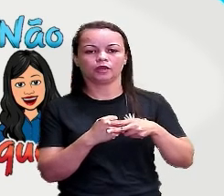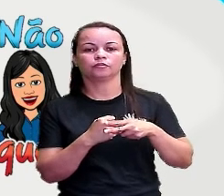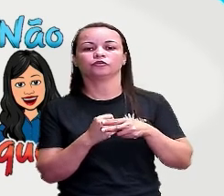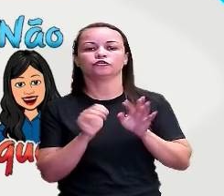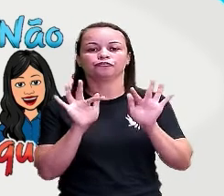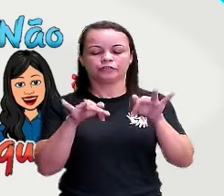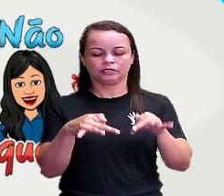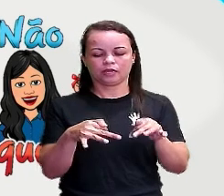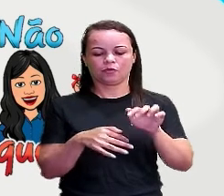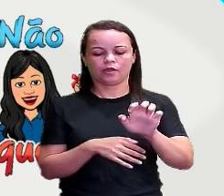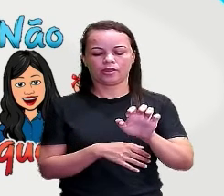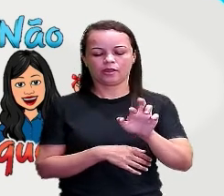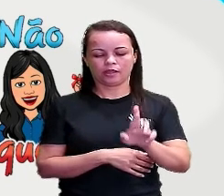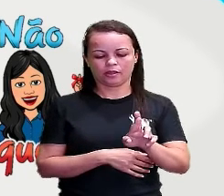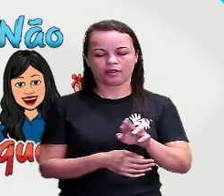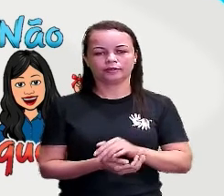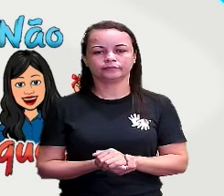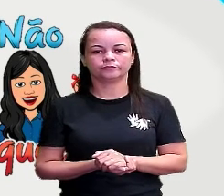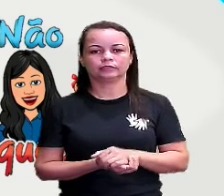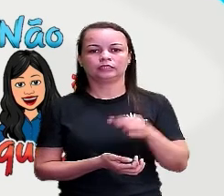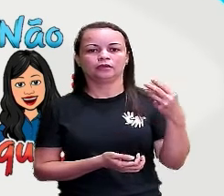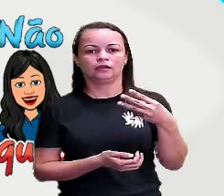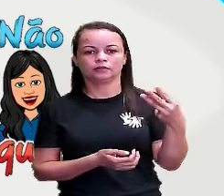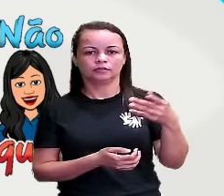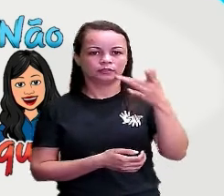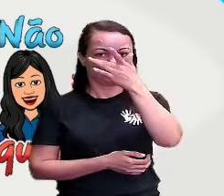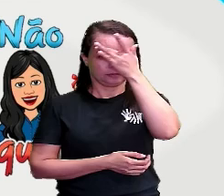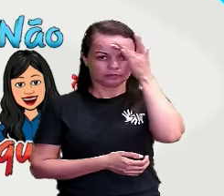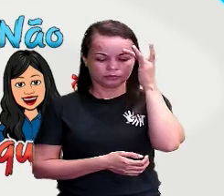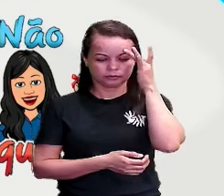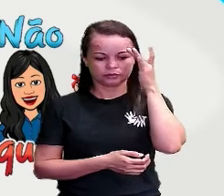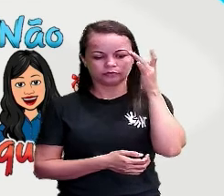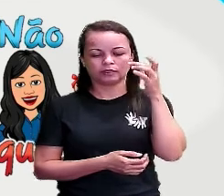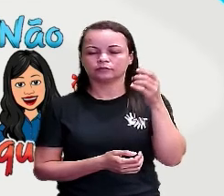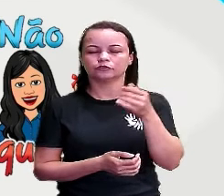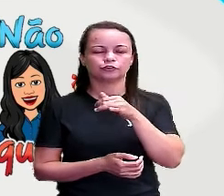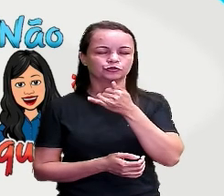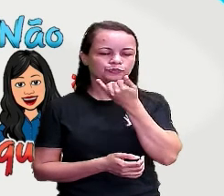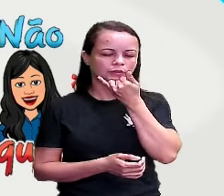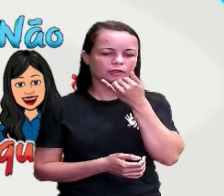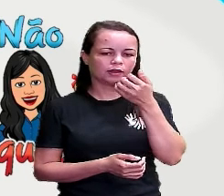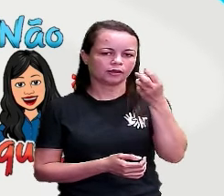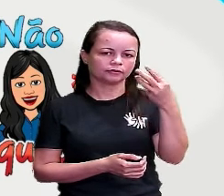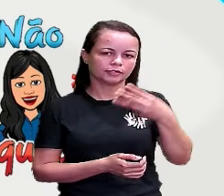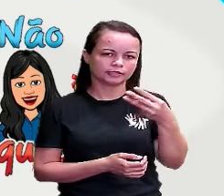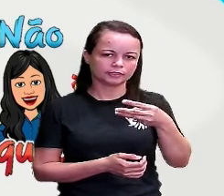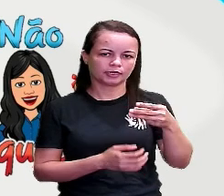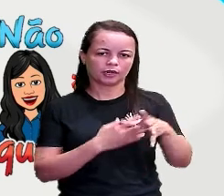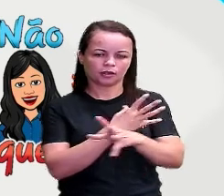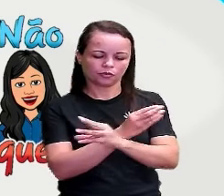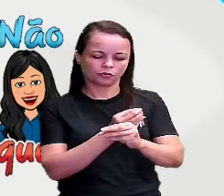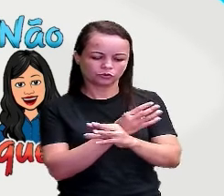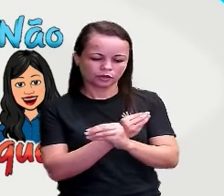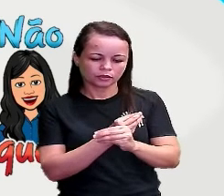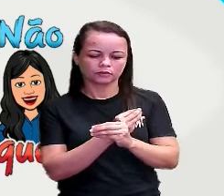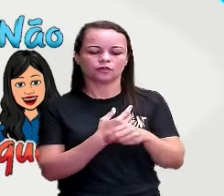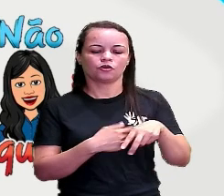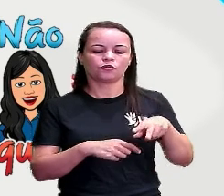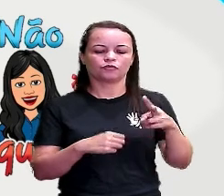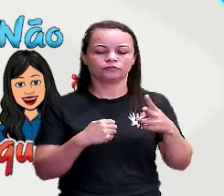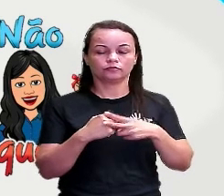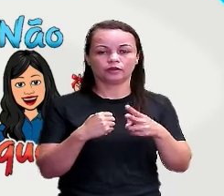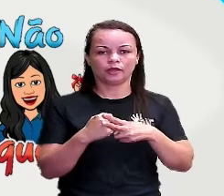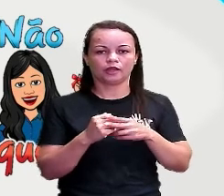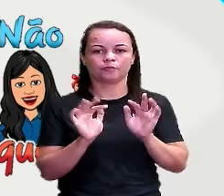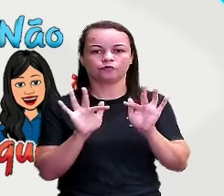e a terceira conjugação, os verbos terminados em IR. Então, dependendo aí desse finalzinho do verbo, ele vai